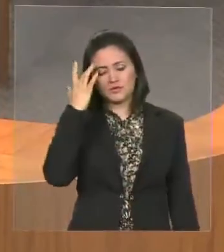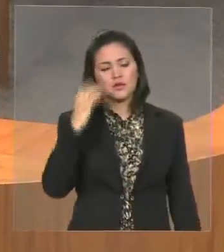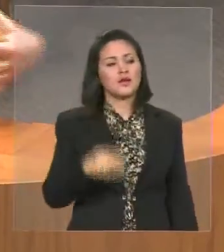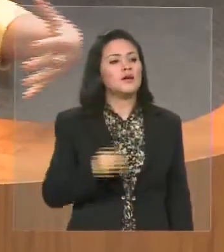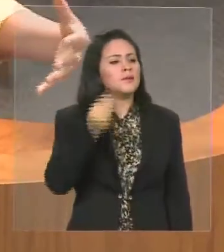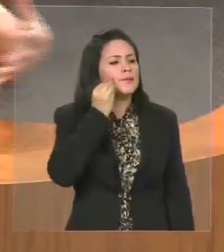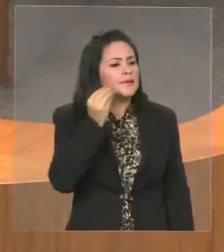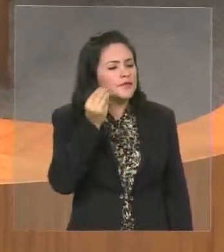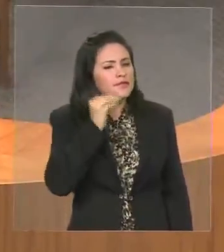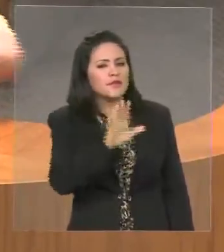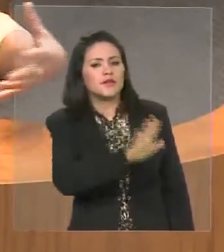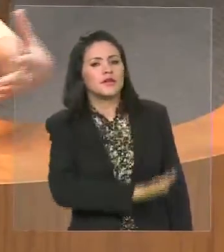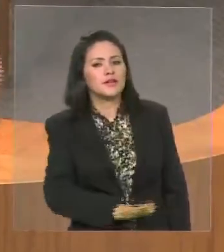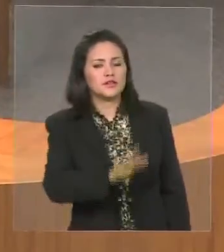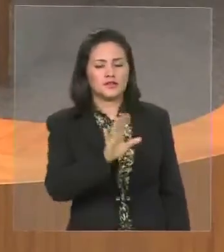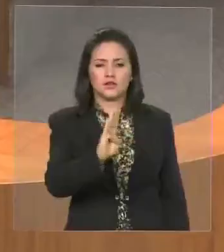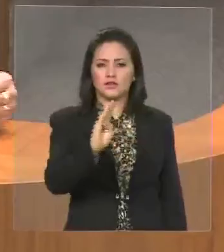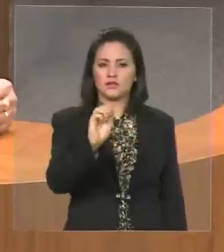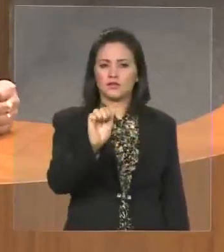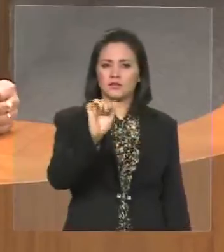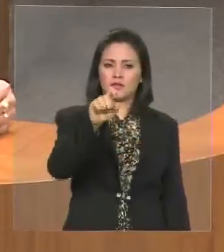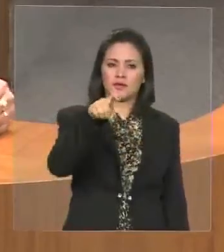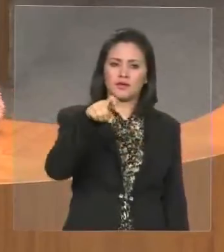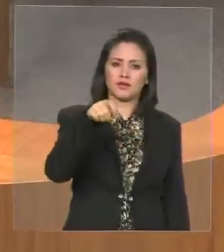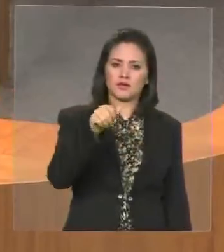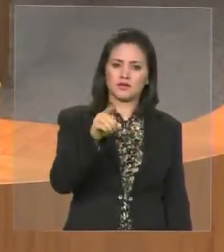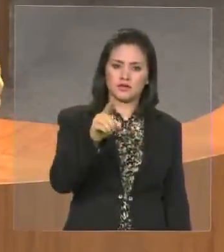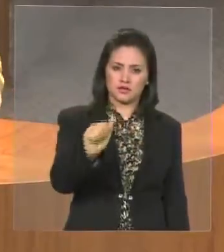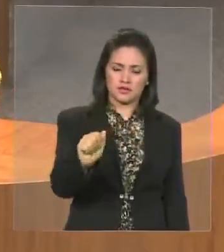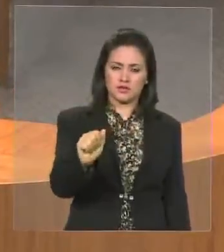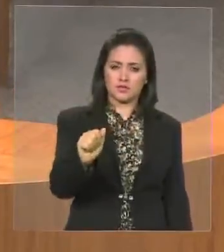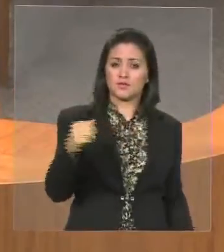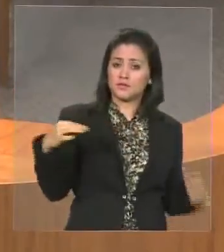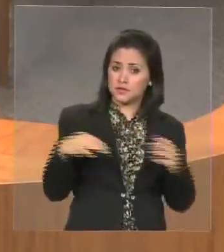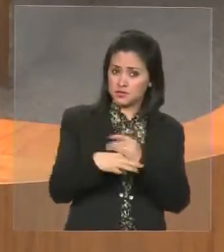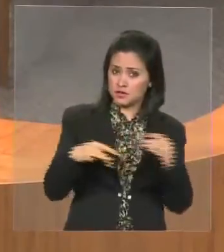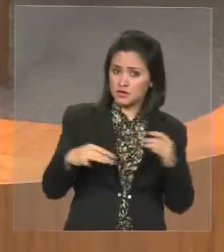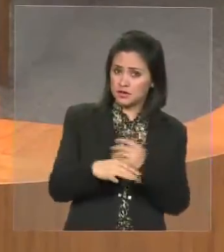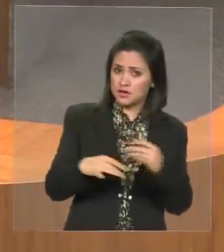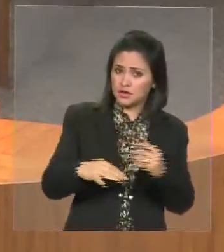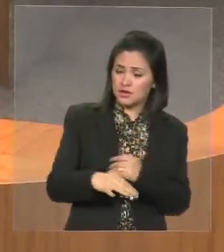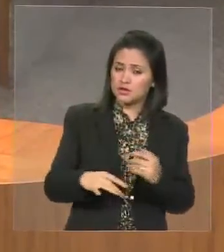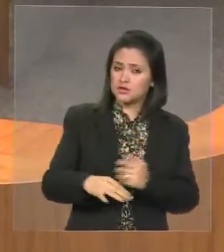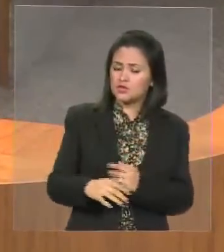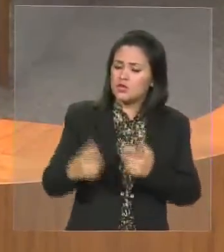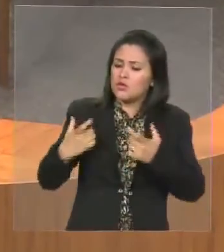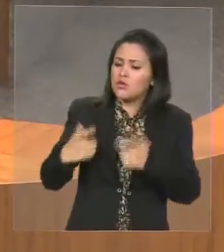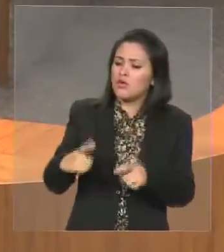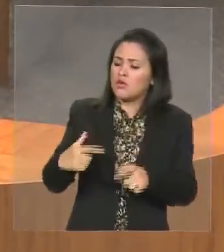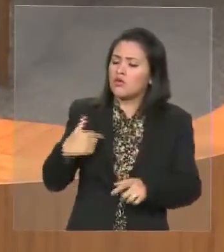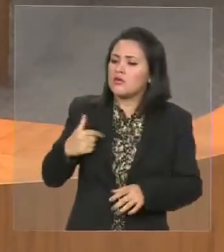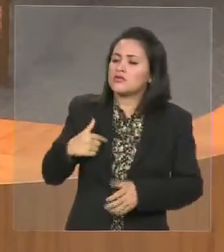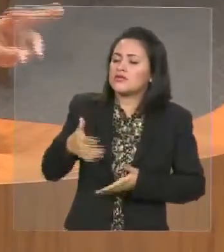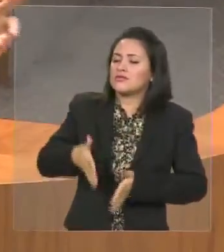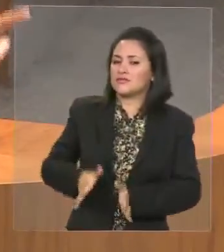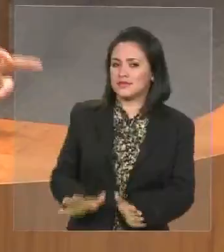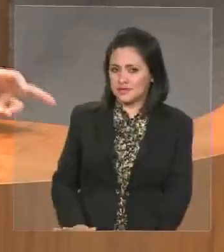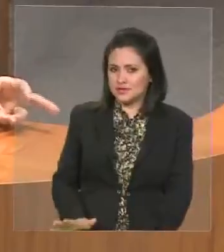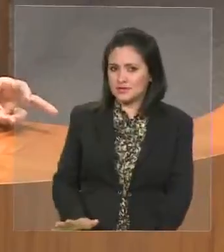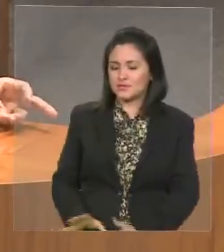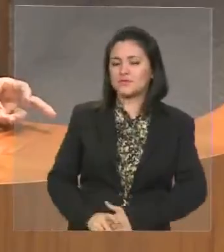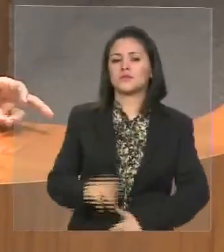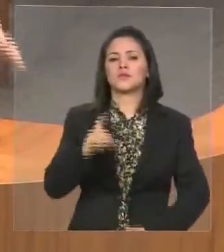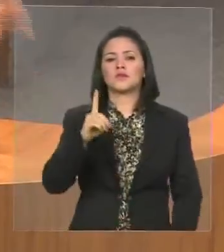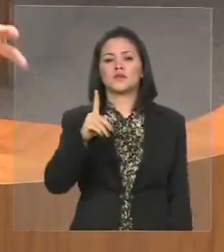aqueles municípios de onde eu vim, de onde eu sou oriunda, Porto